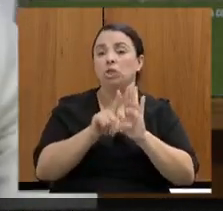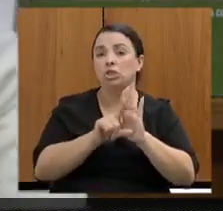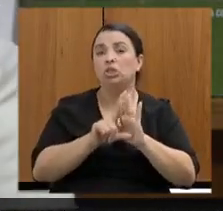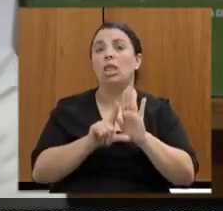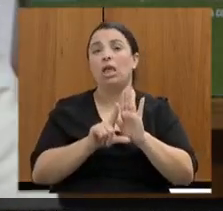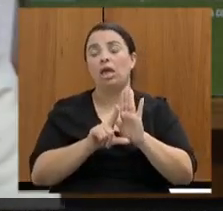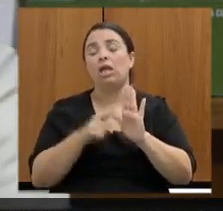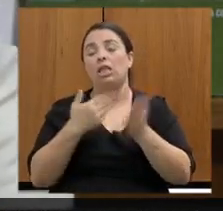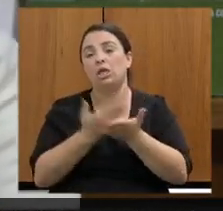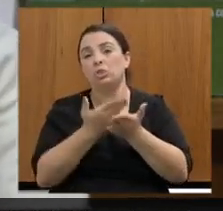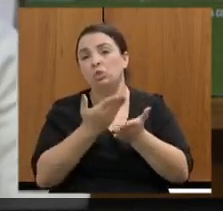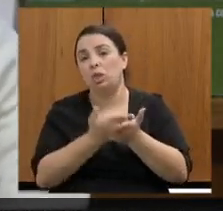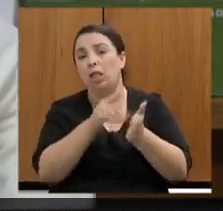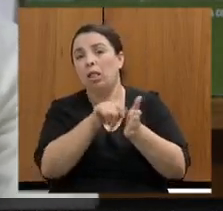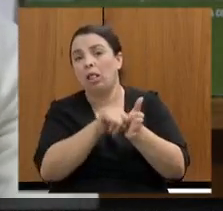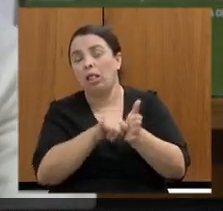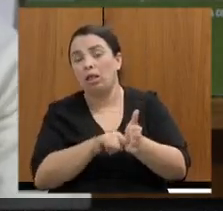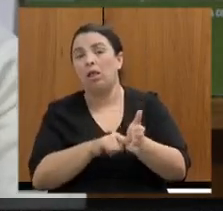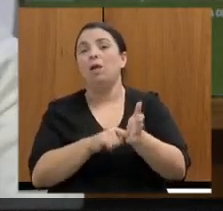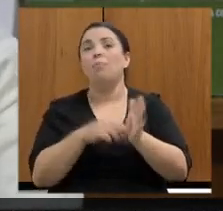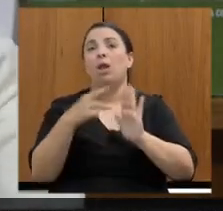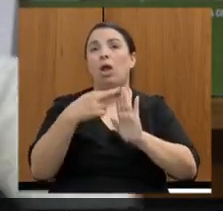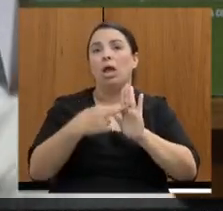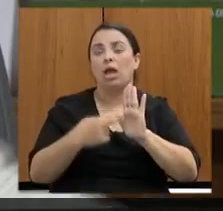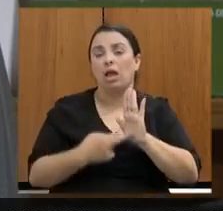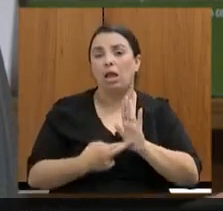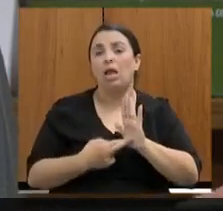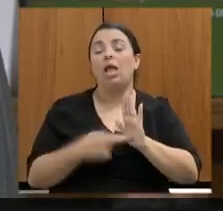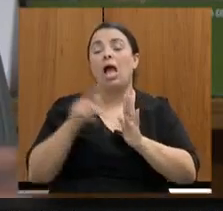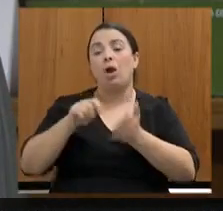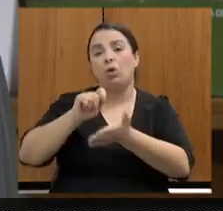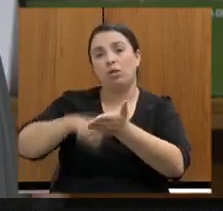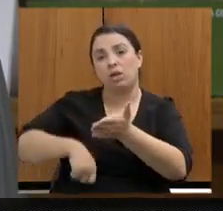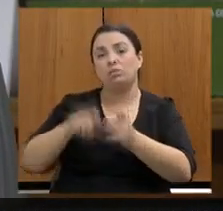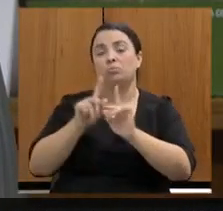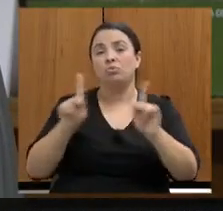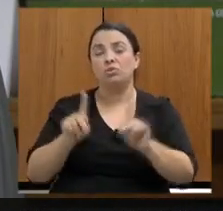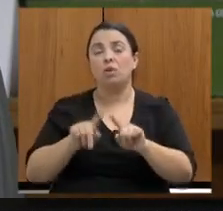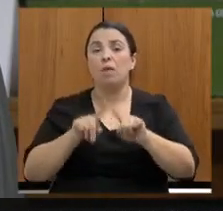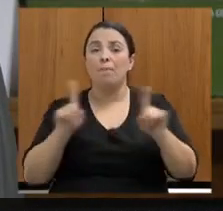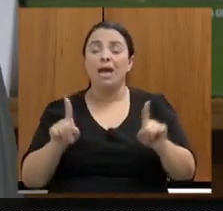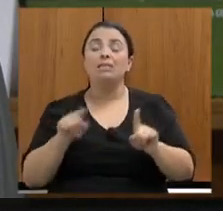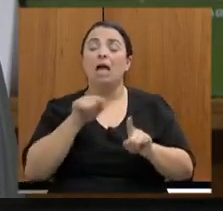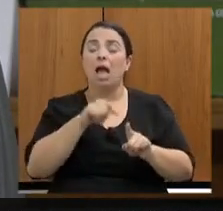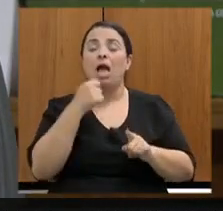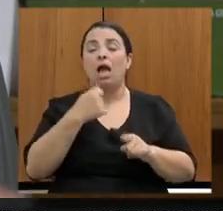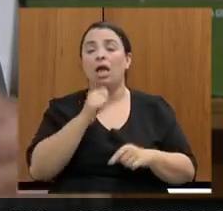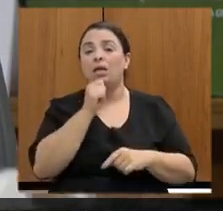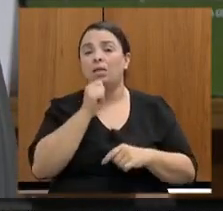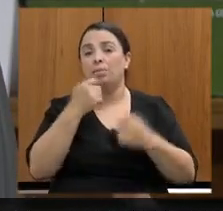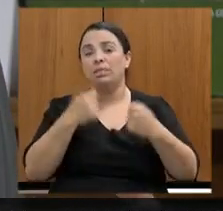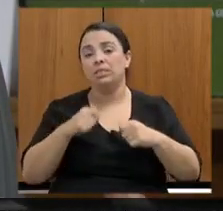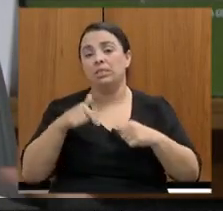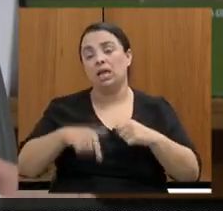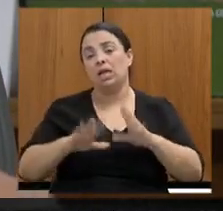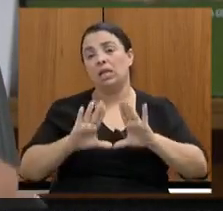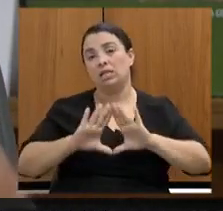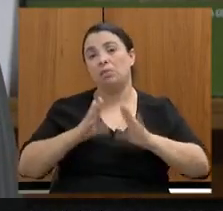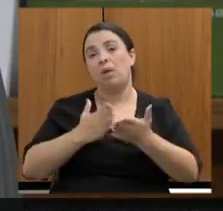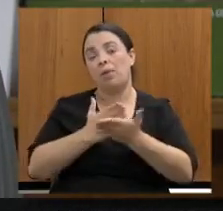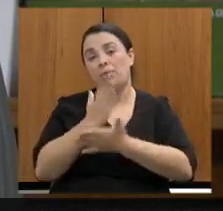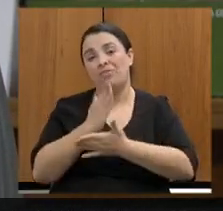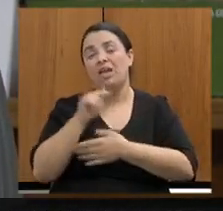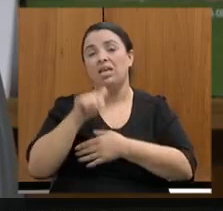lei para regulamentar a situação relacionada à contratação de professores. Mas isso ainda tem que passar nessa casa, certo, deputada? E isso também é um tema